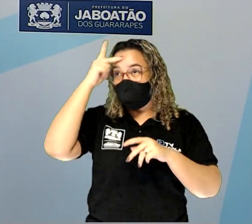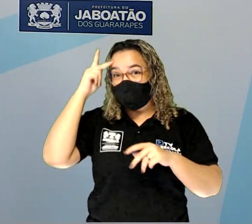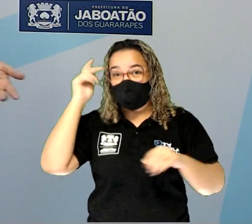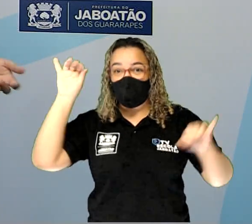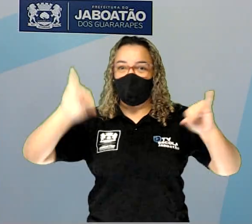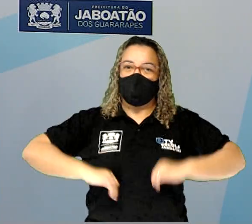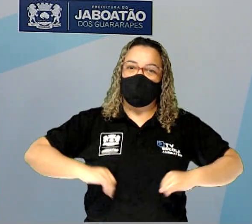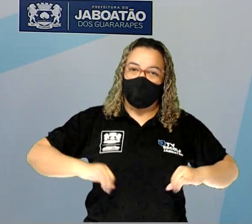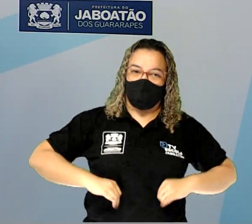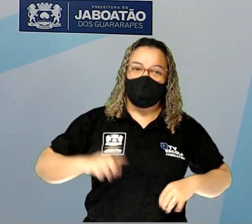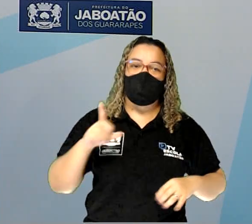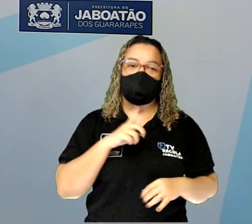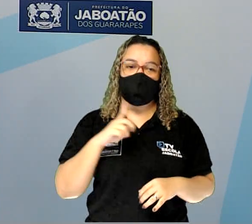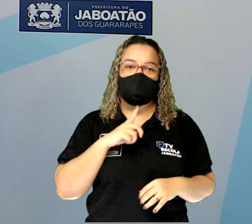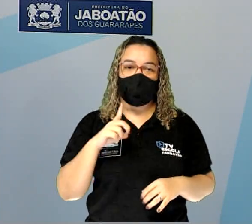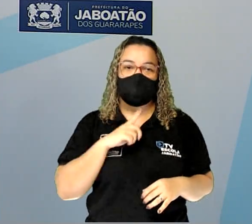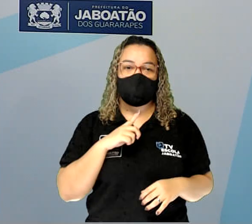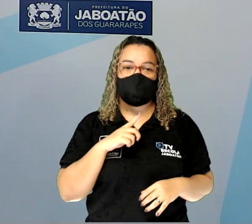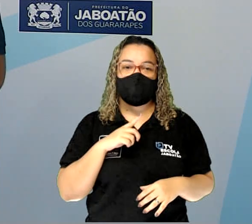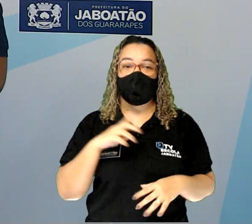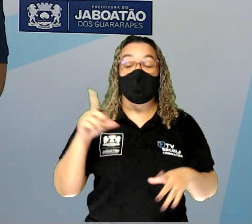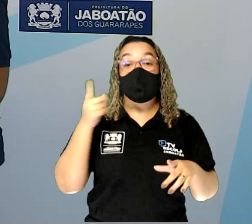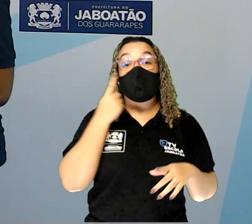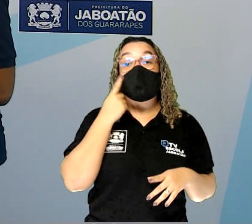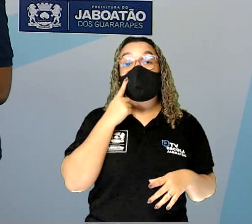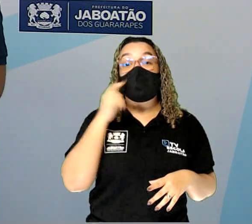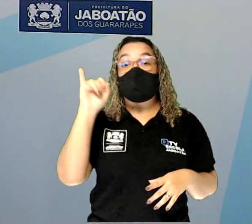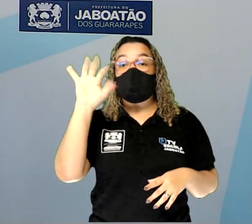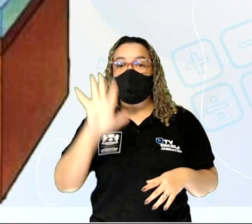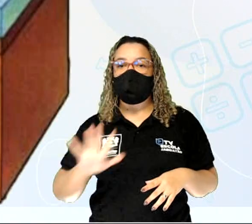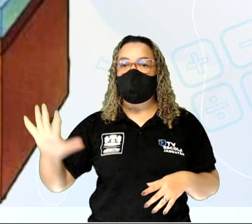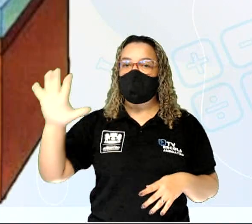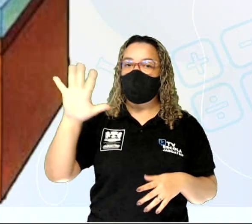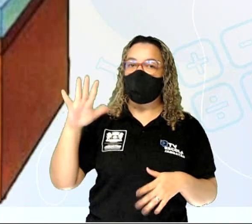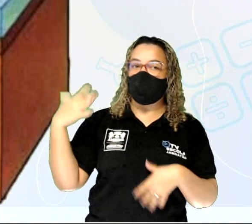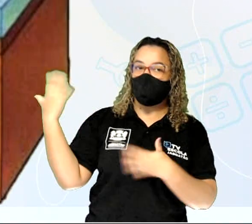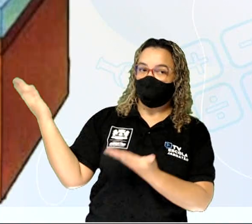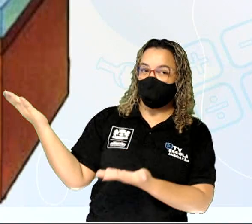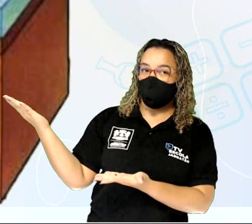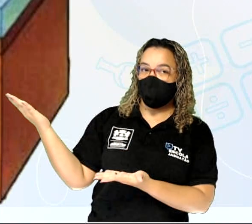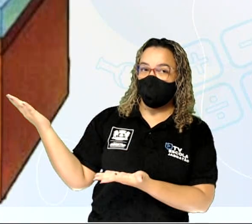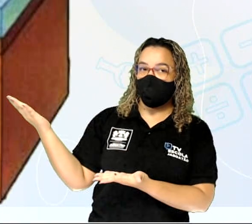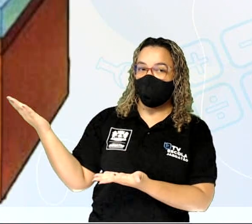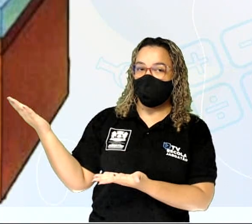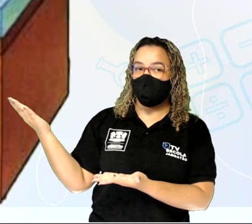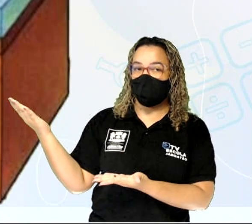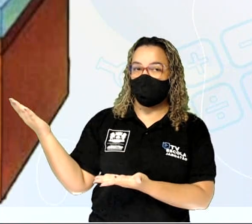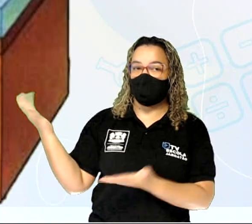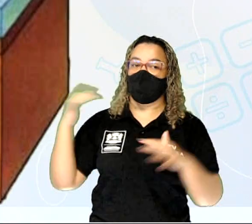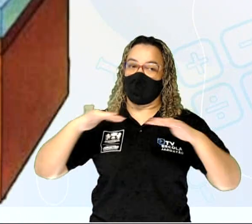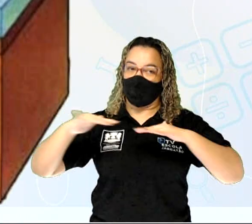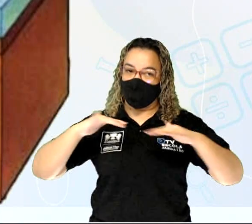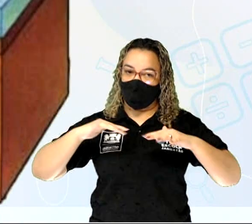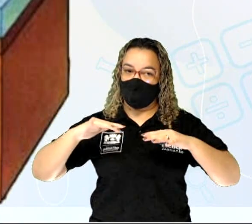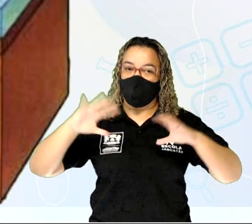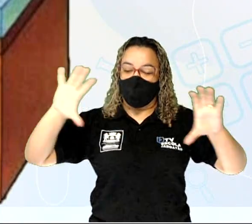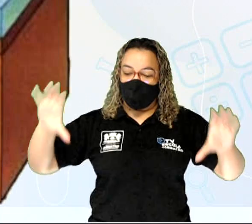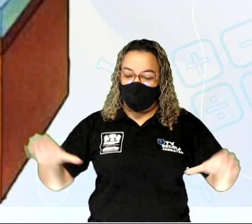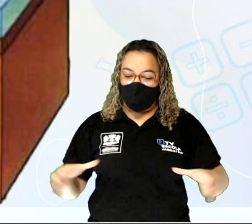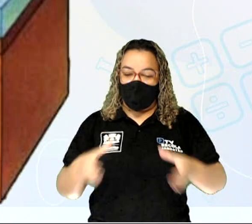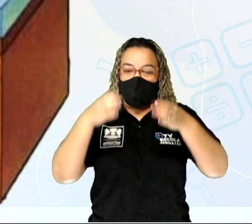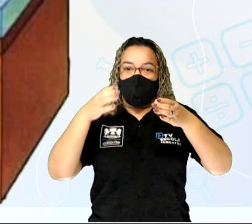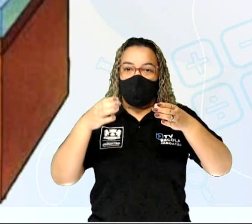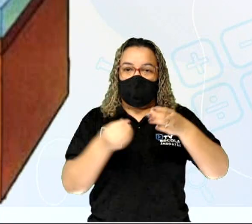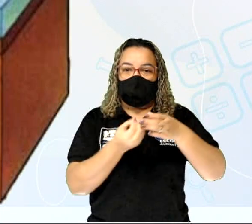vai ter. E aqui eu botei a imagem que os agentes internos são terremotos, vulcanismo